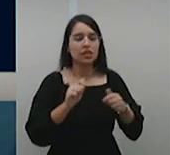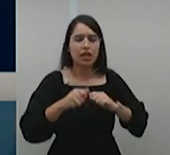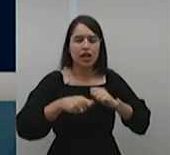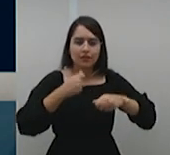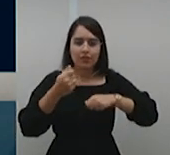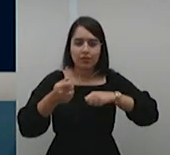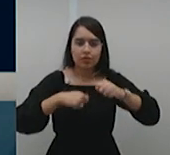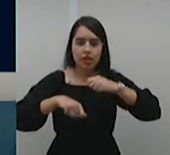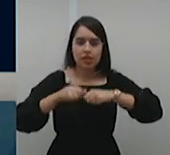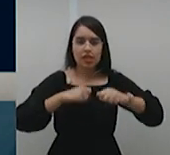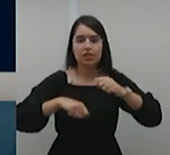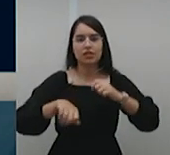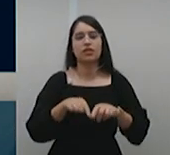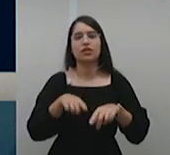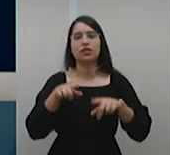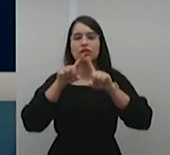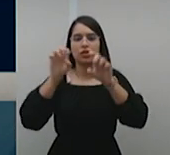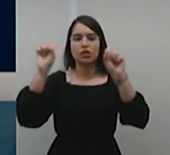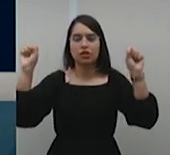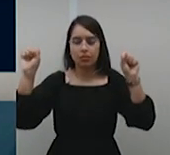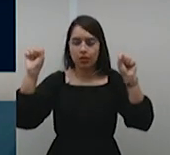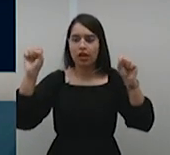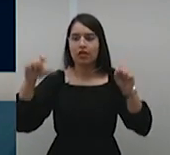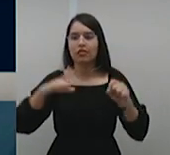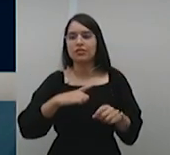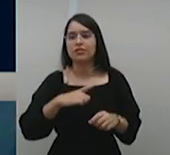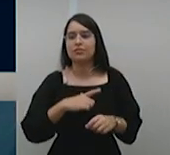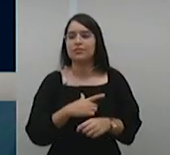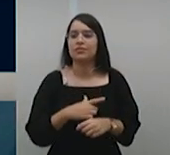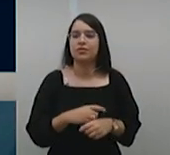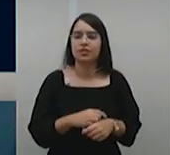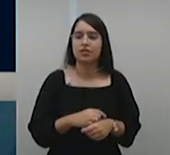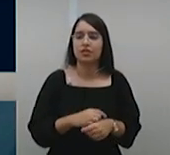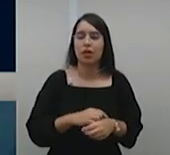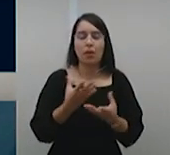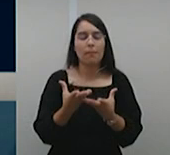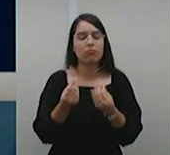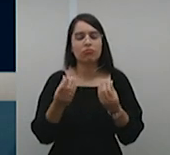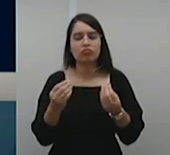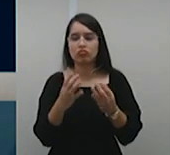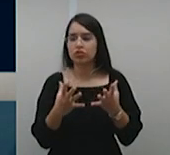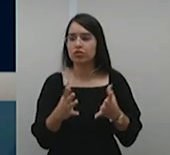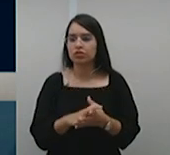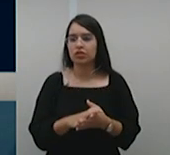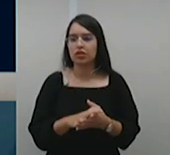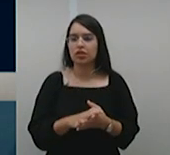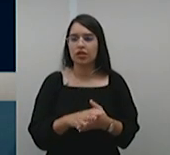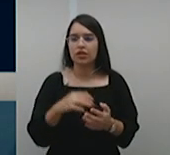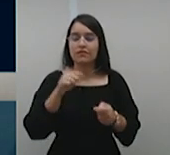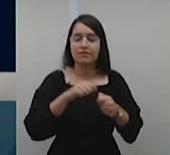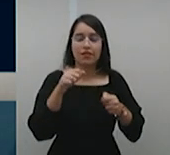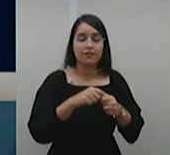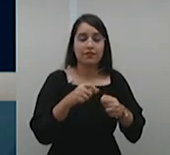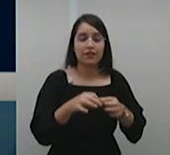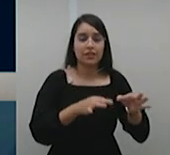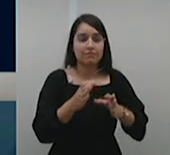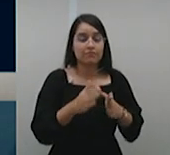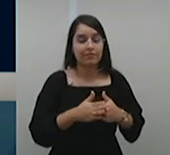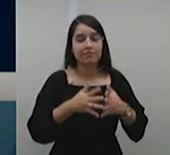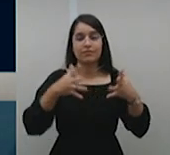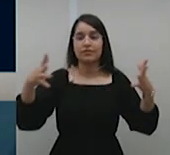do tribunal investimentos grandes que foram feitos na ampliação da nossa capacidade